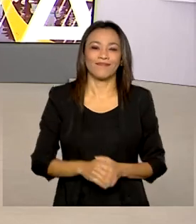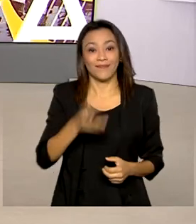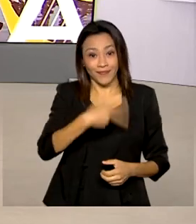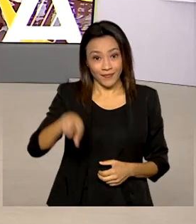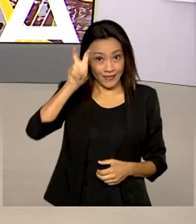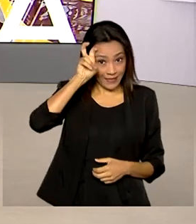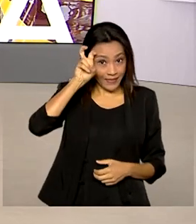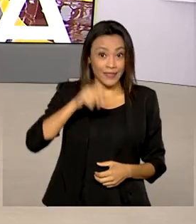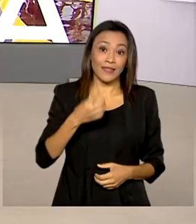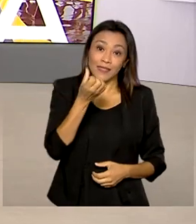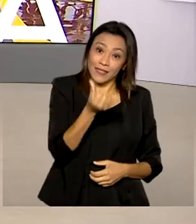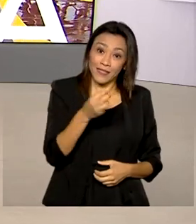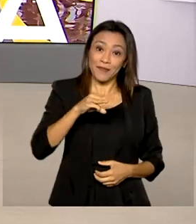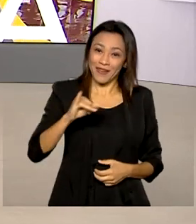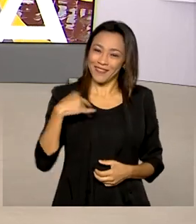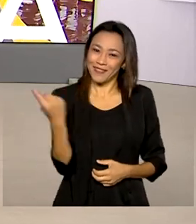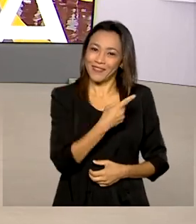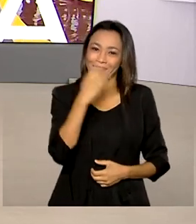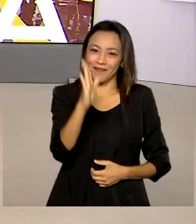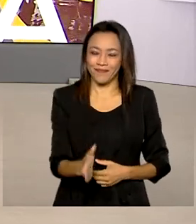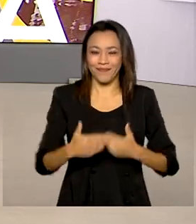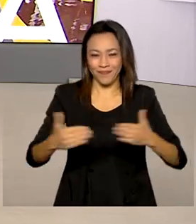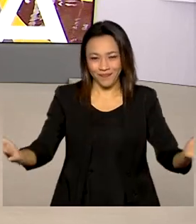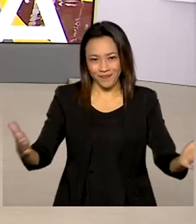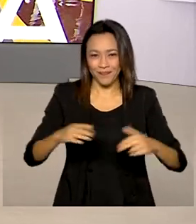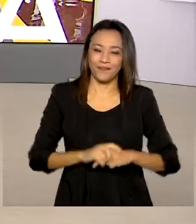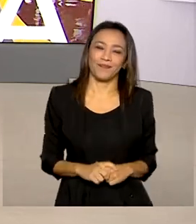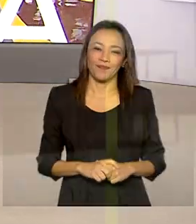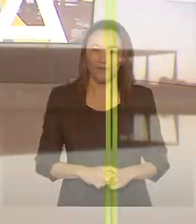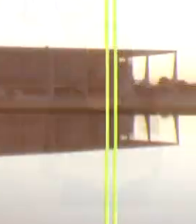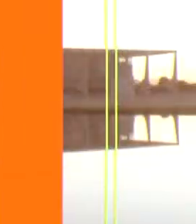-feira, 6 de maio, o Brasil em Dia está no ar.